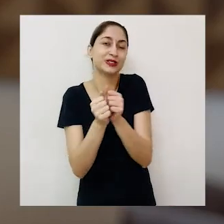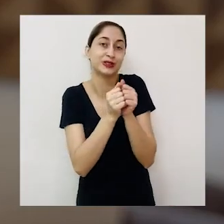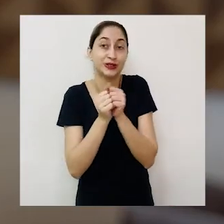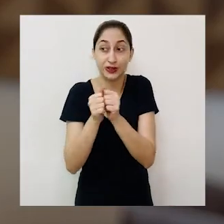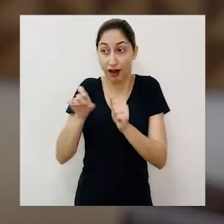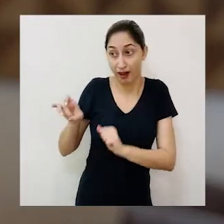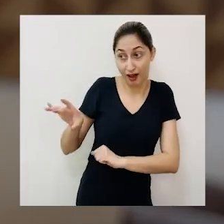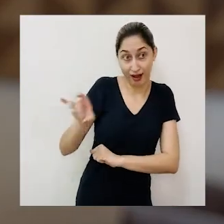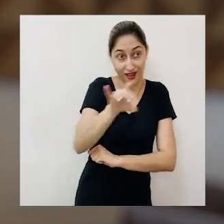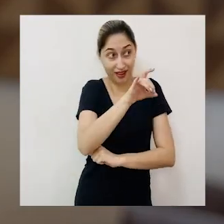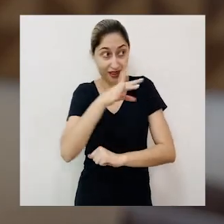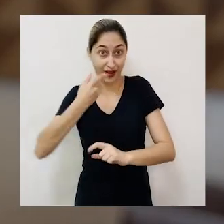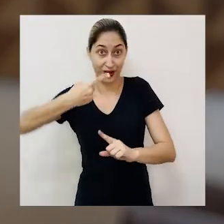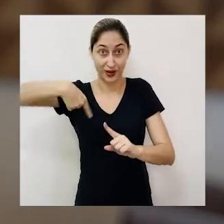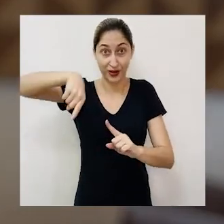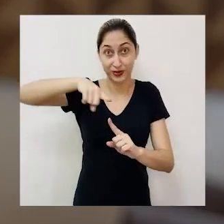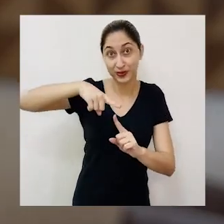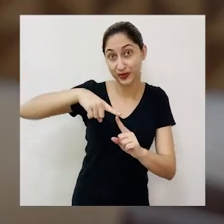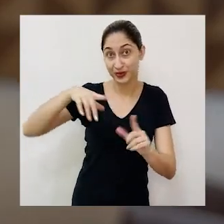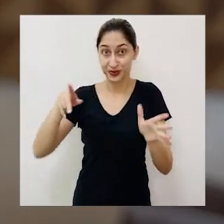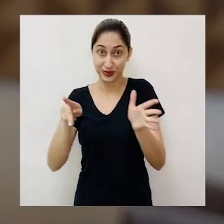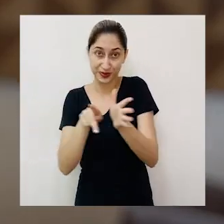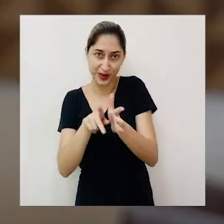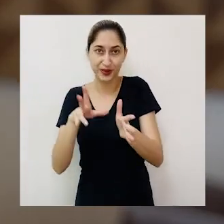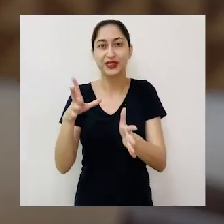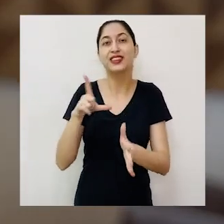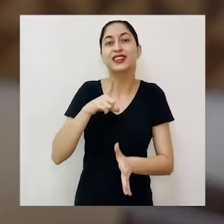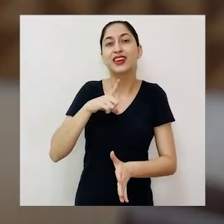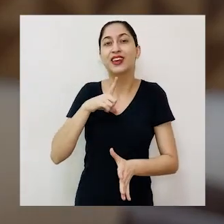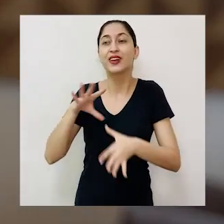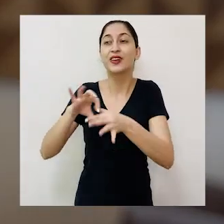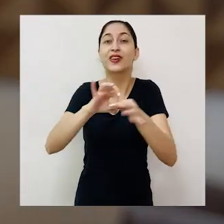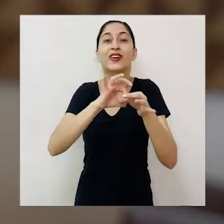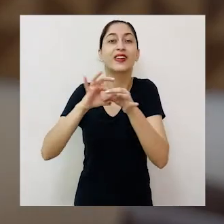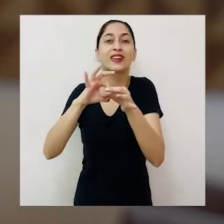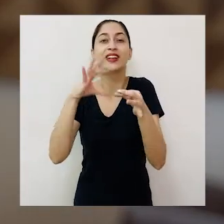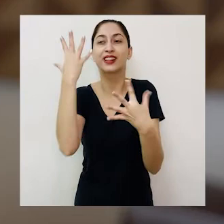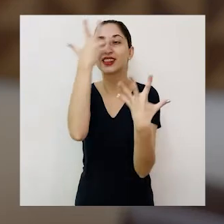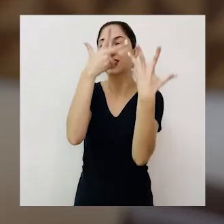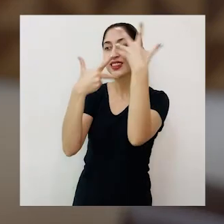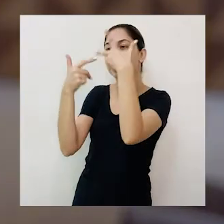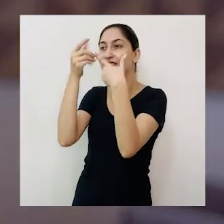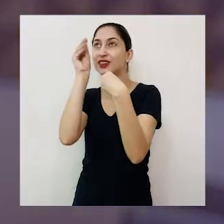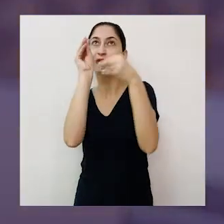Cada qual com sua função, unidos por uma bela decoração.